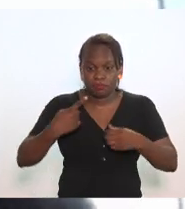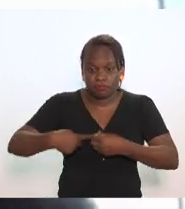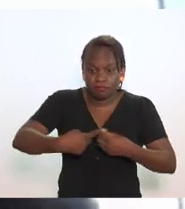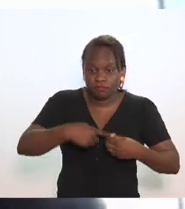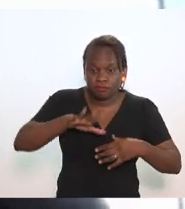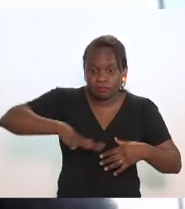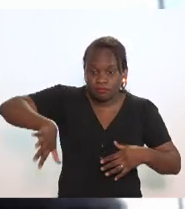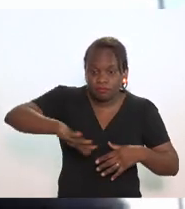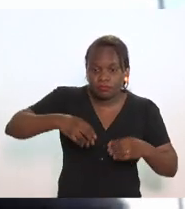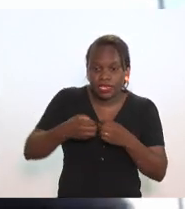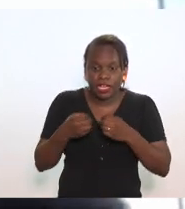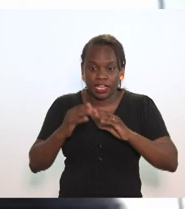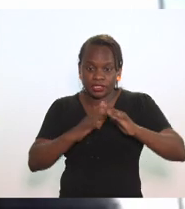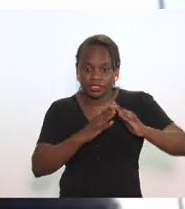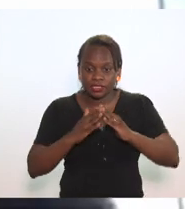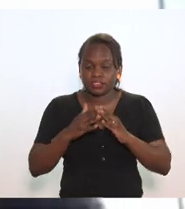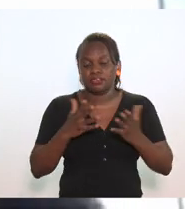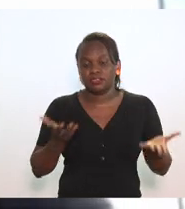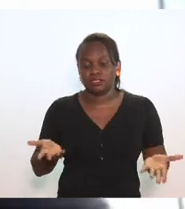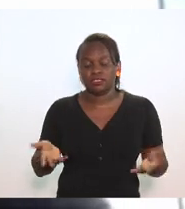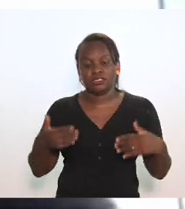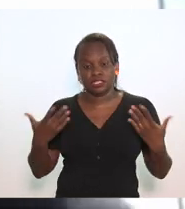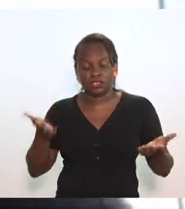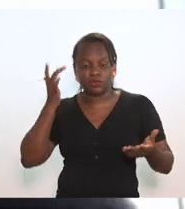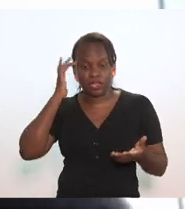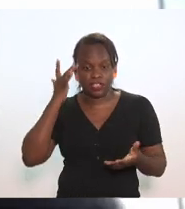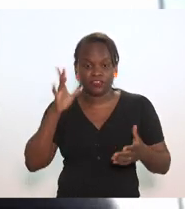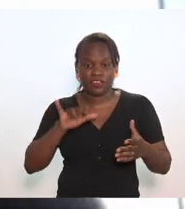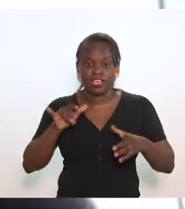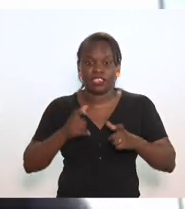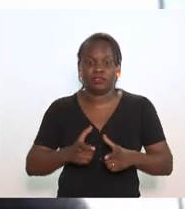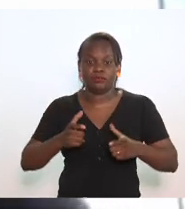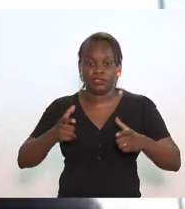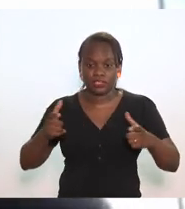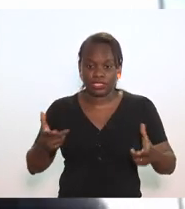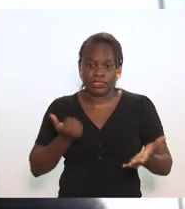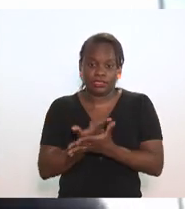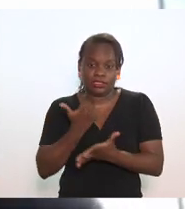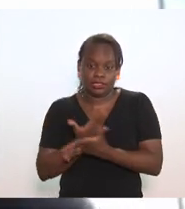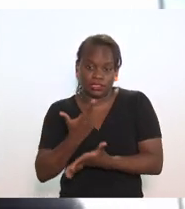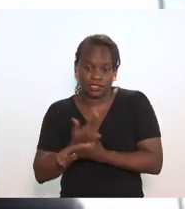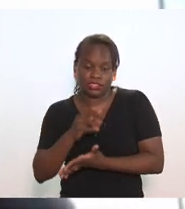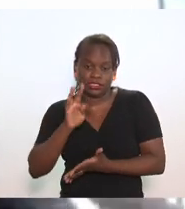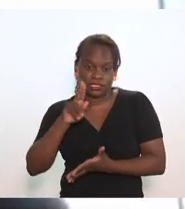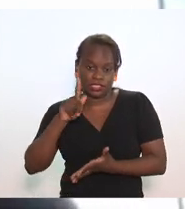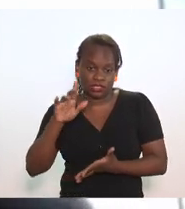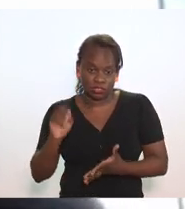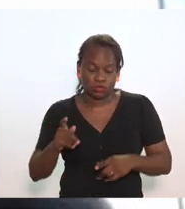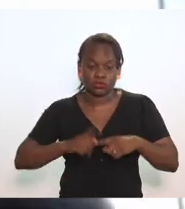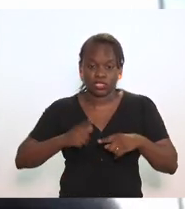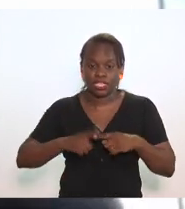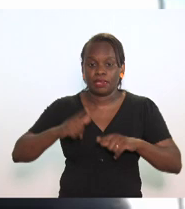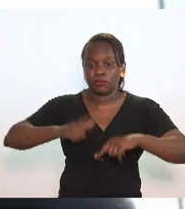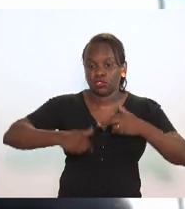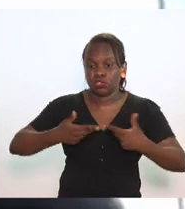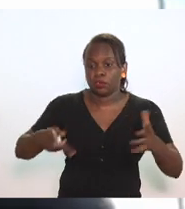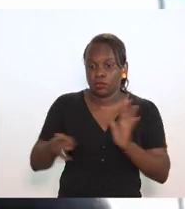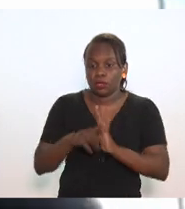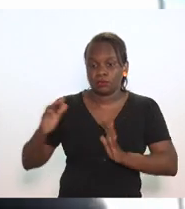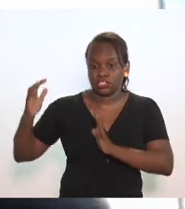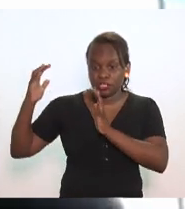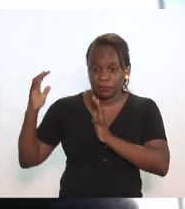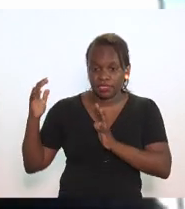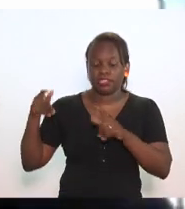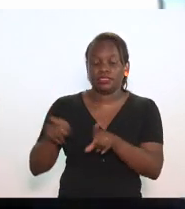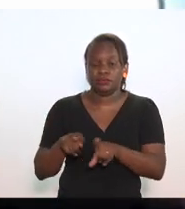bairro então eu acho o seguinte que vai aumentar o consumo de trigo já que é um produto de cesta básica